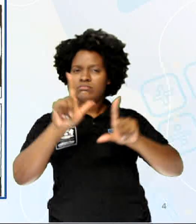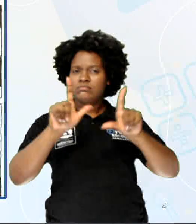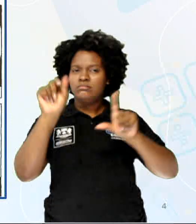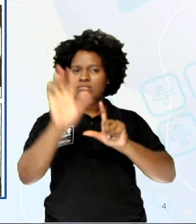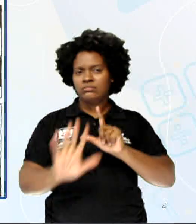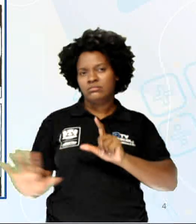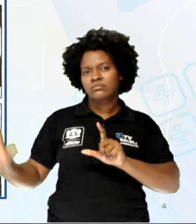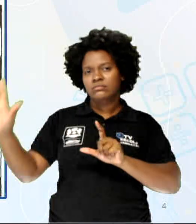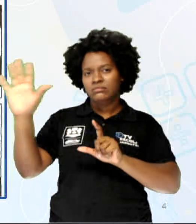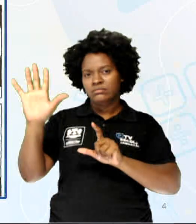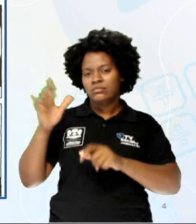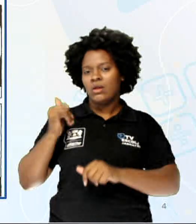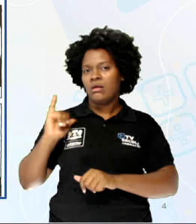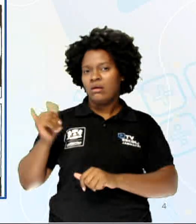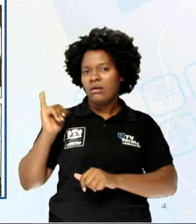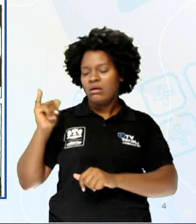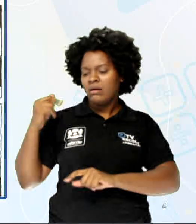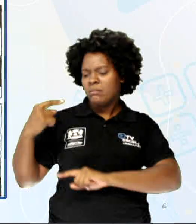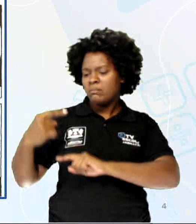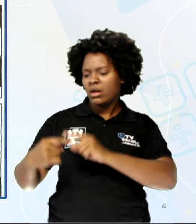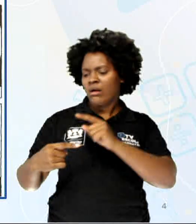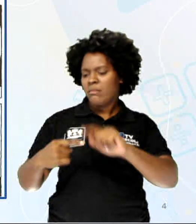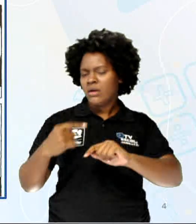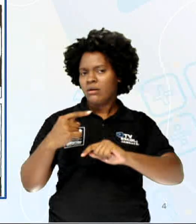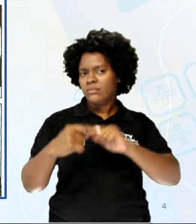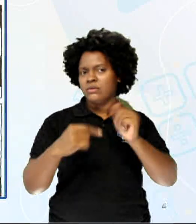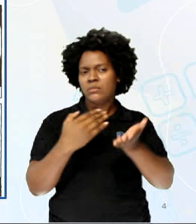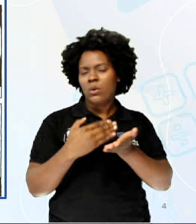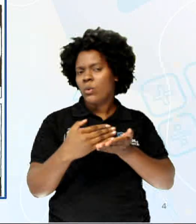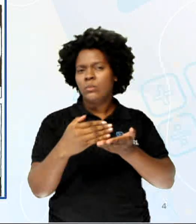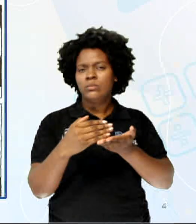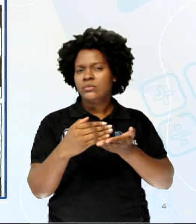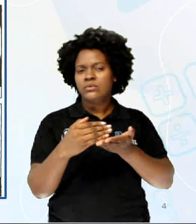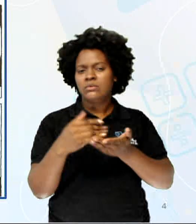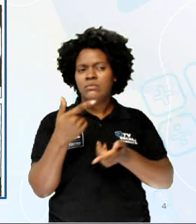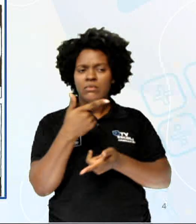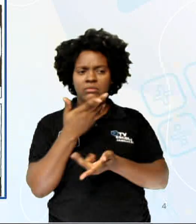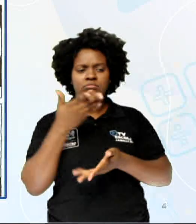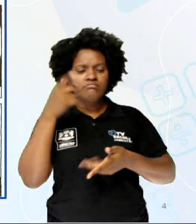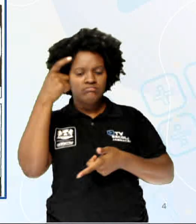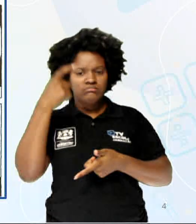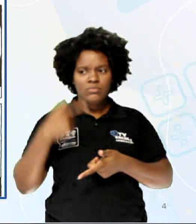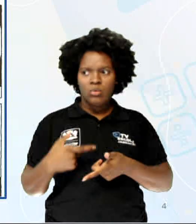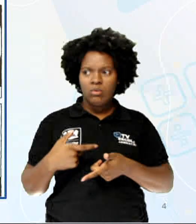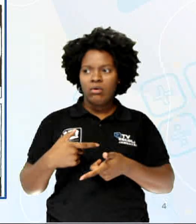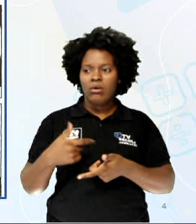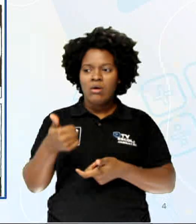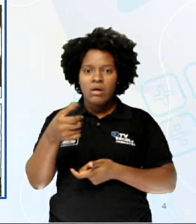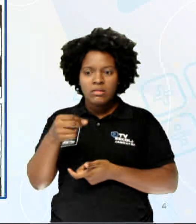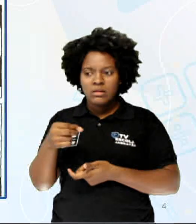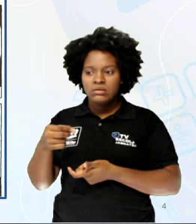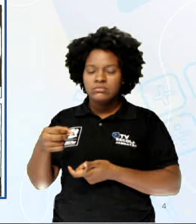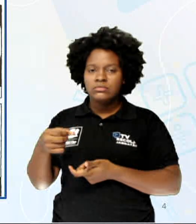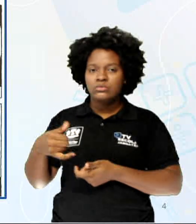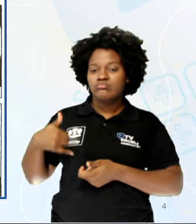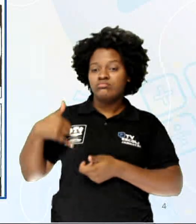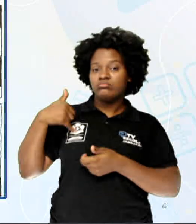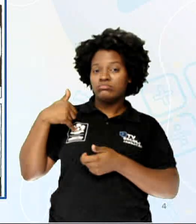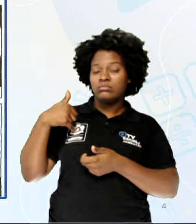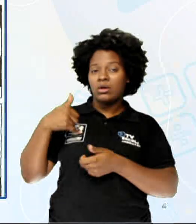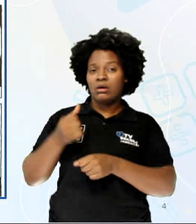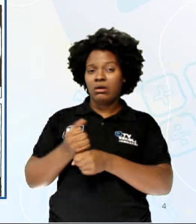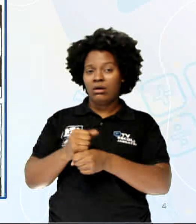a narrativa vai sendo construída. Começa assim. Essa sou eu, com 10 anos de idade, em